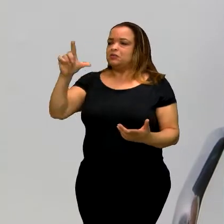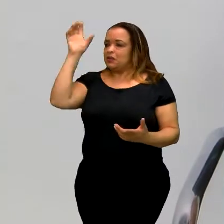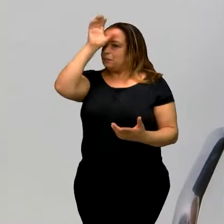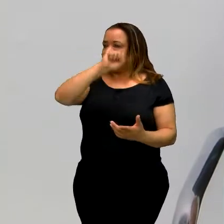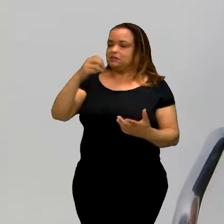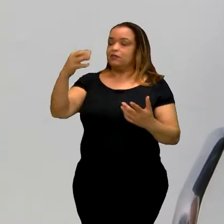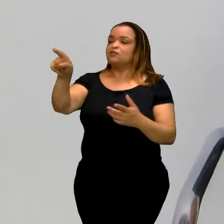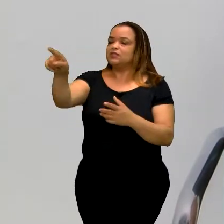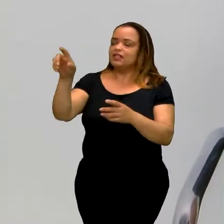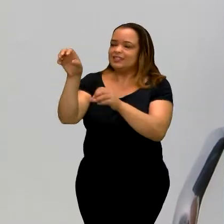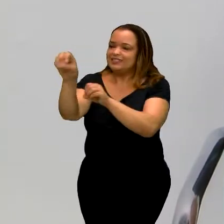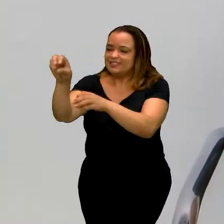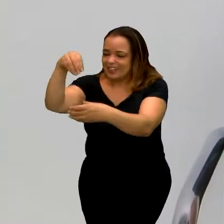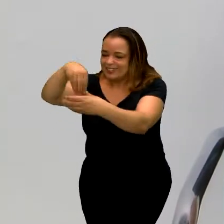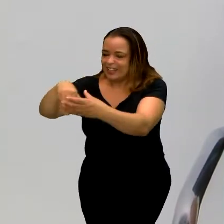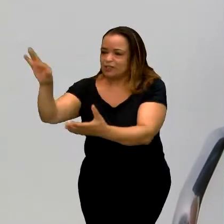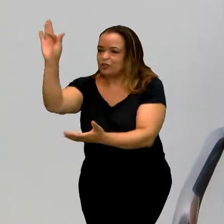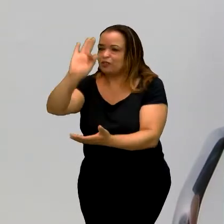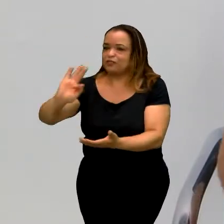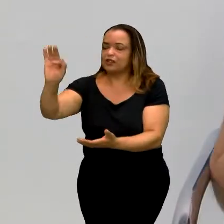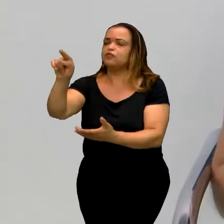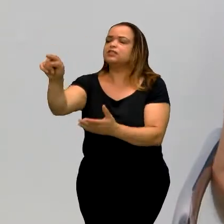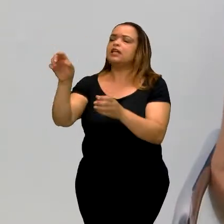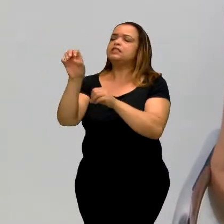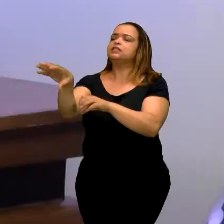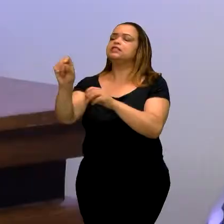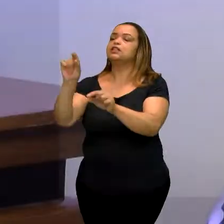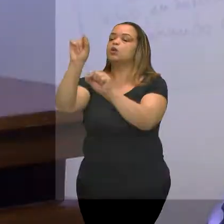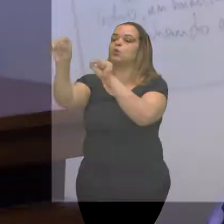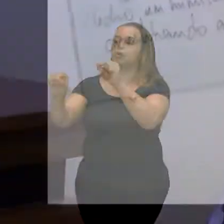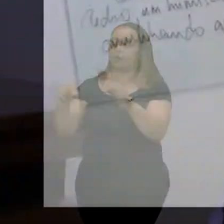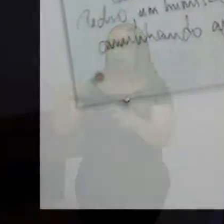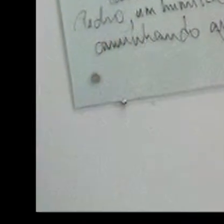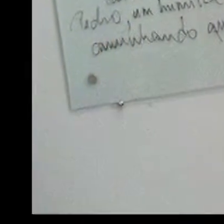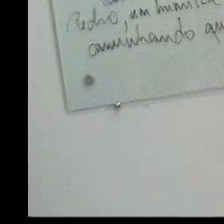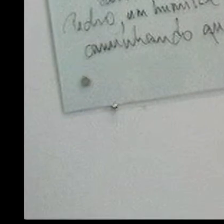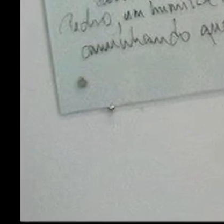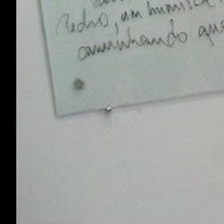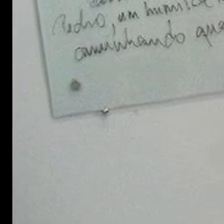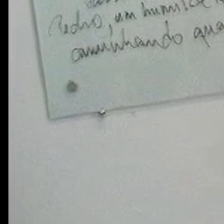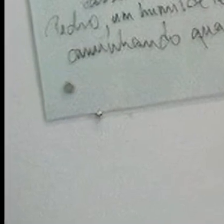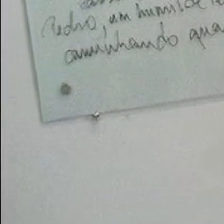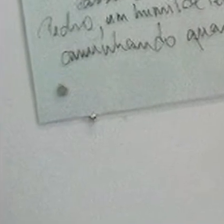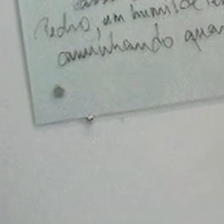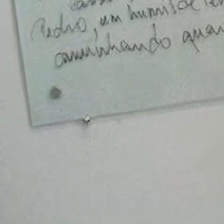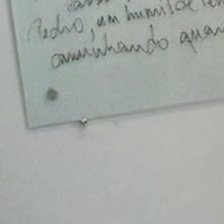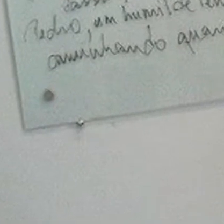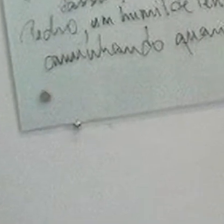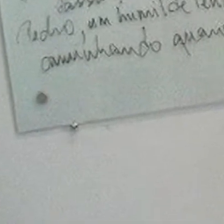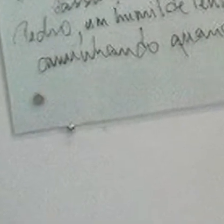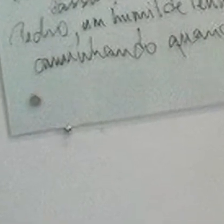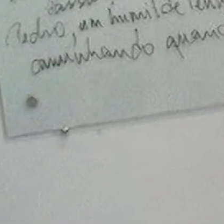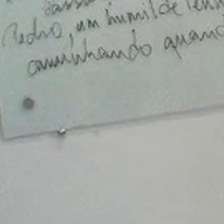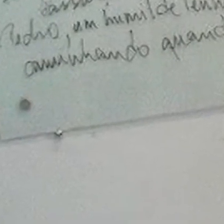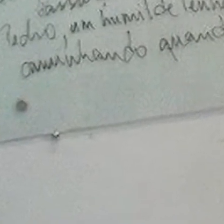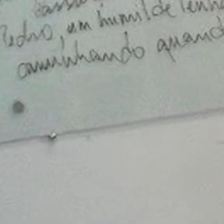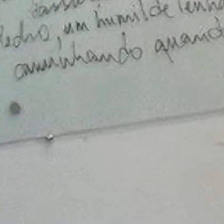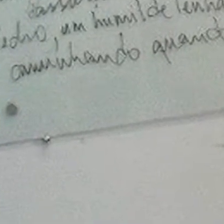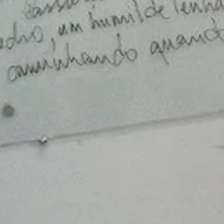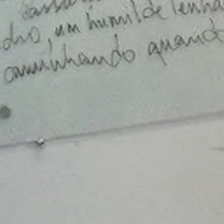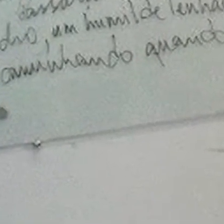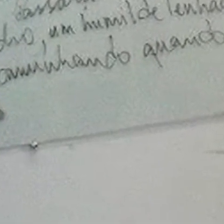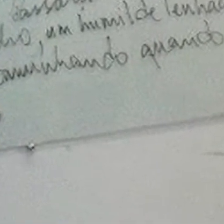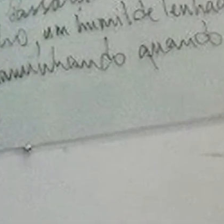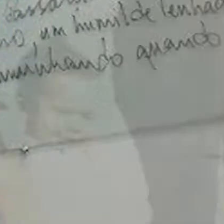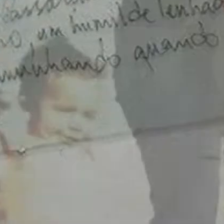faculdades. Eu queria que você falasse, você dá aula de quê? Eu dou aula de Libras, Educação Inclusiva, no curso de graduação e